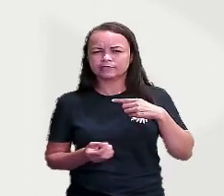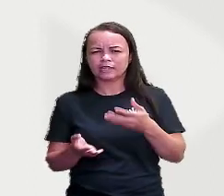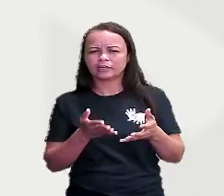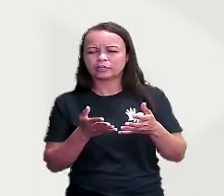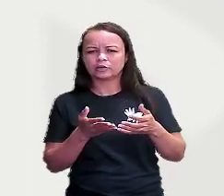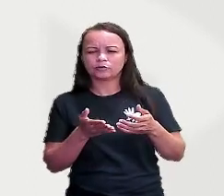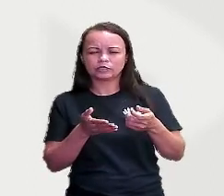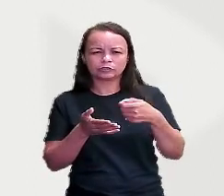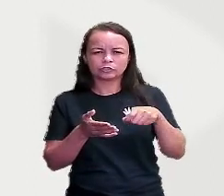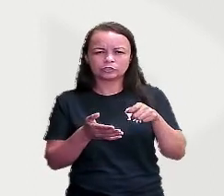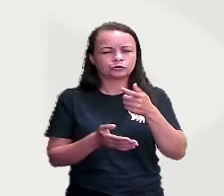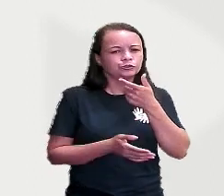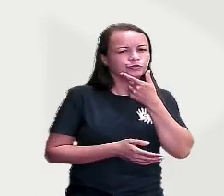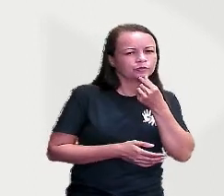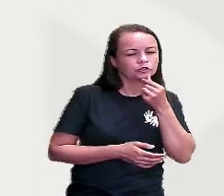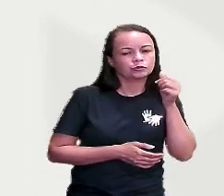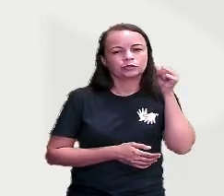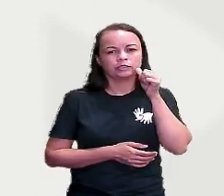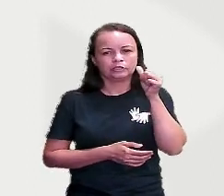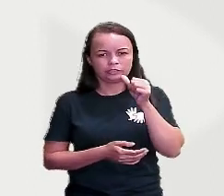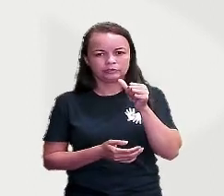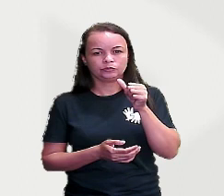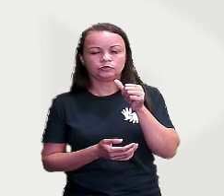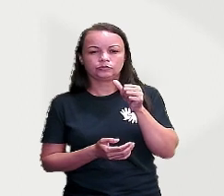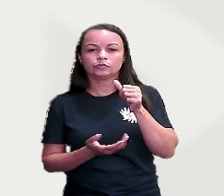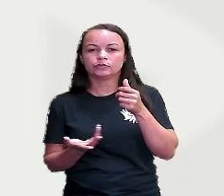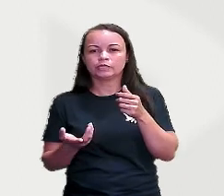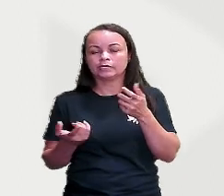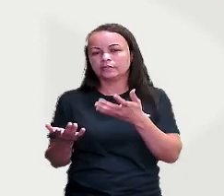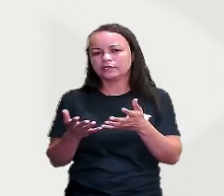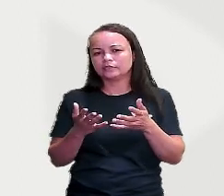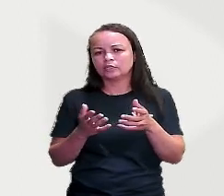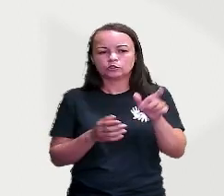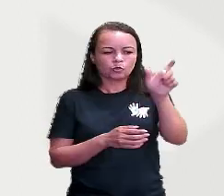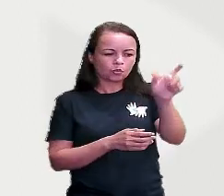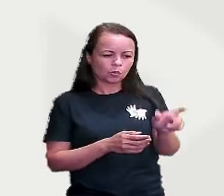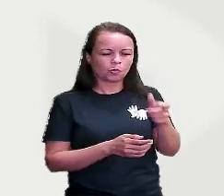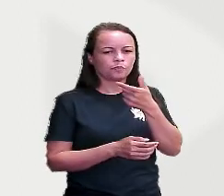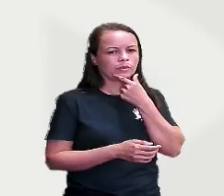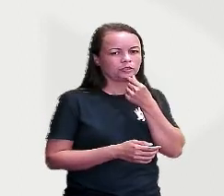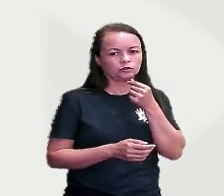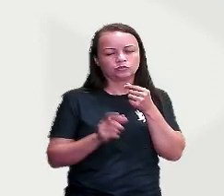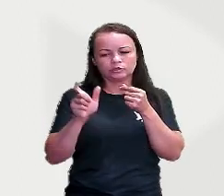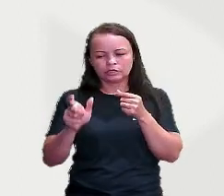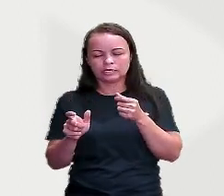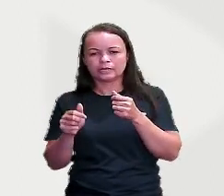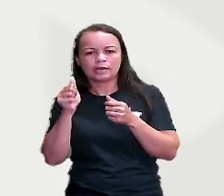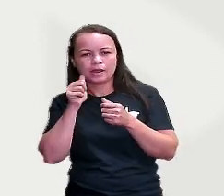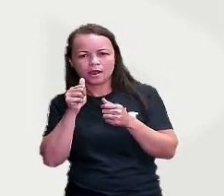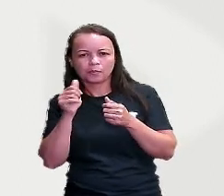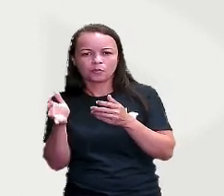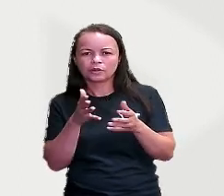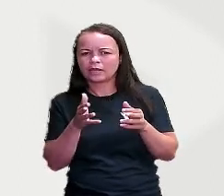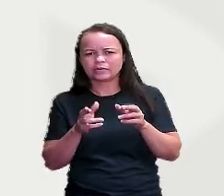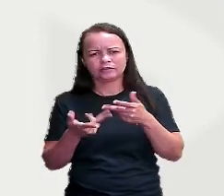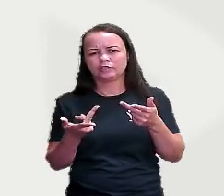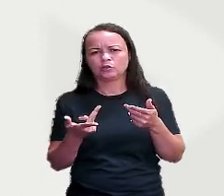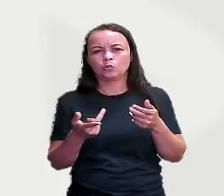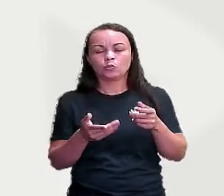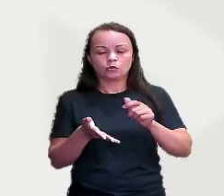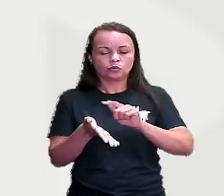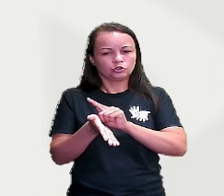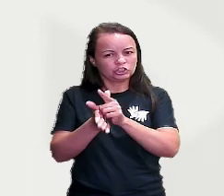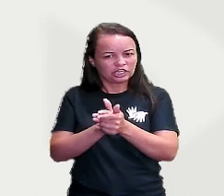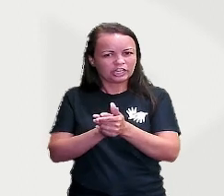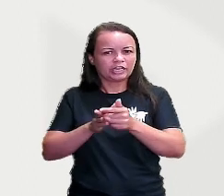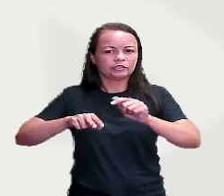necessária entre gênero masculino e sexo masculino. Ou entre gênero feminino e sexo feminino. Nem sempre o gênero